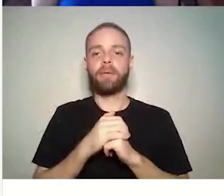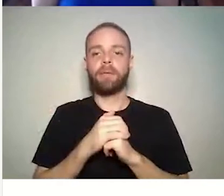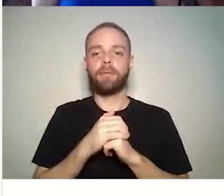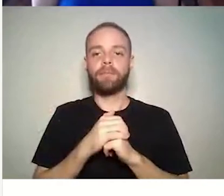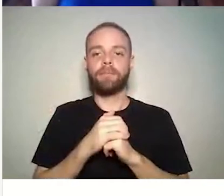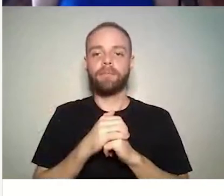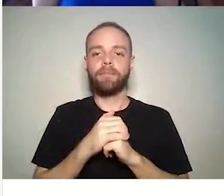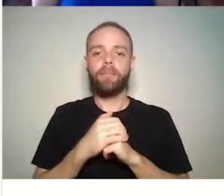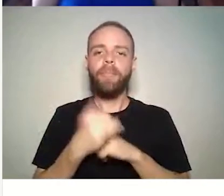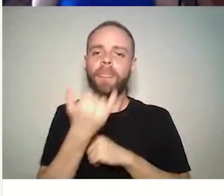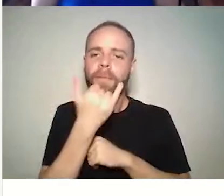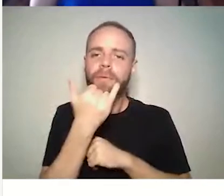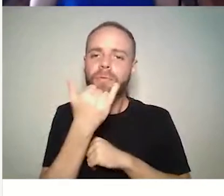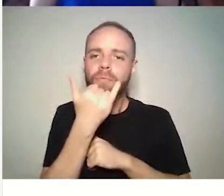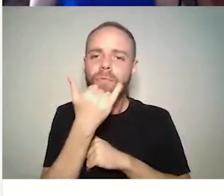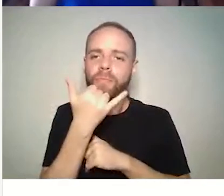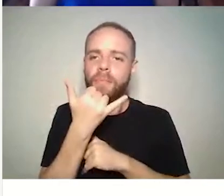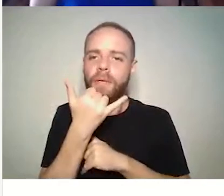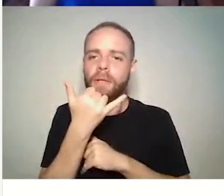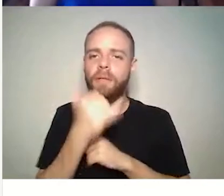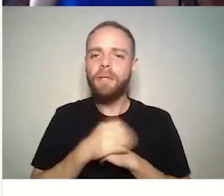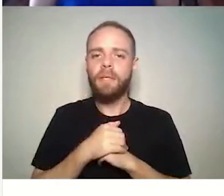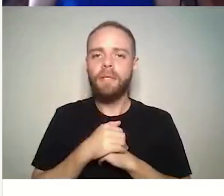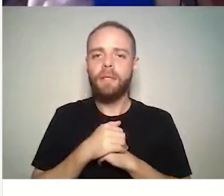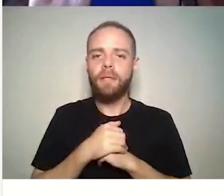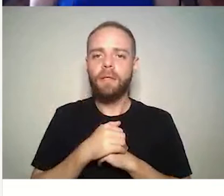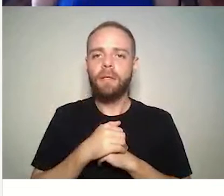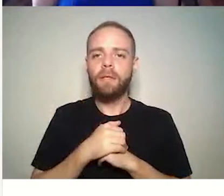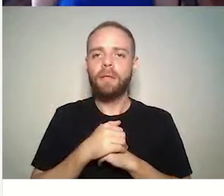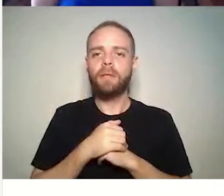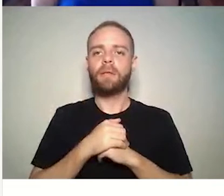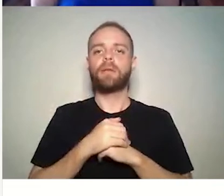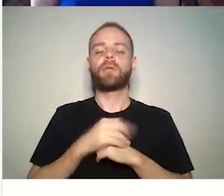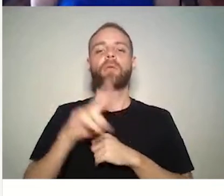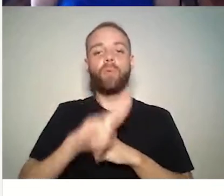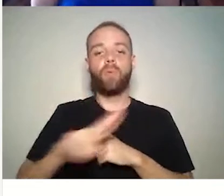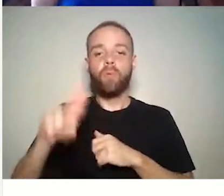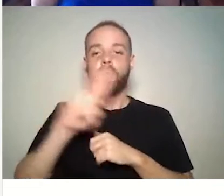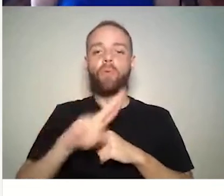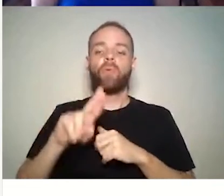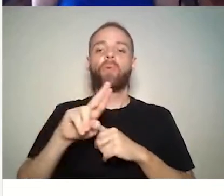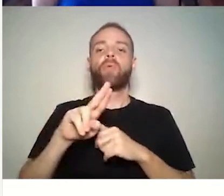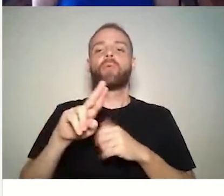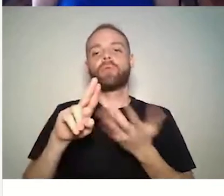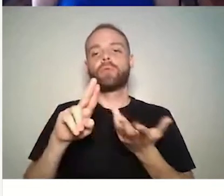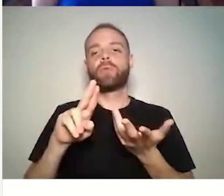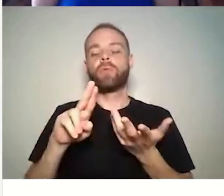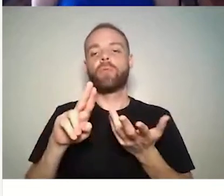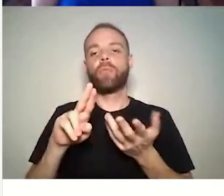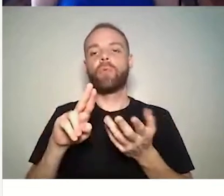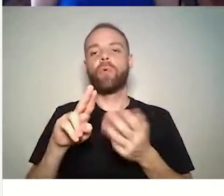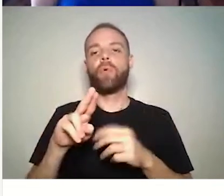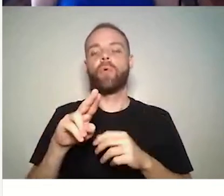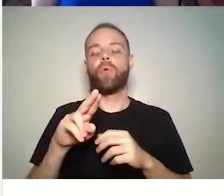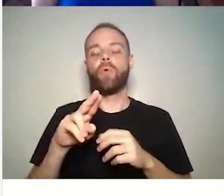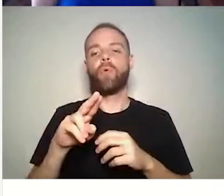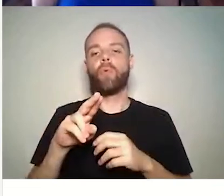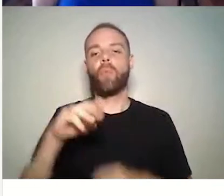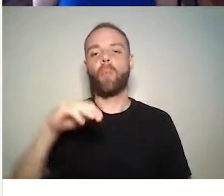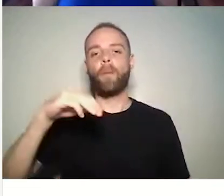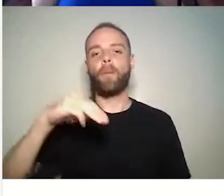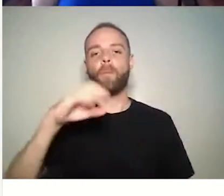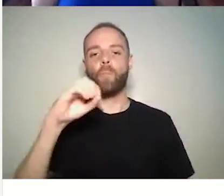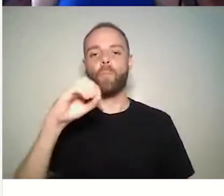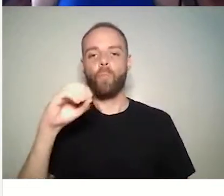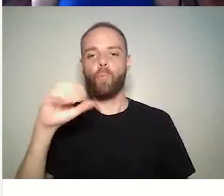intenso do mundo, esse tema será mais recorrente. Então,